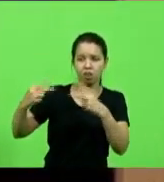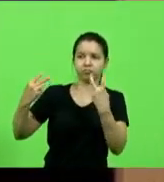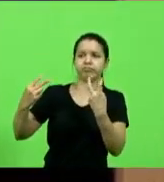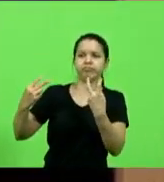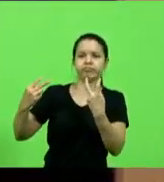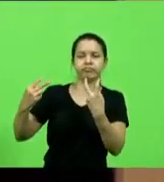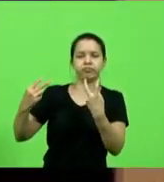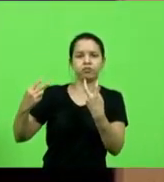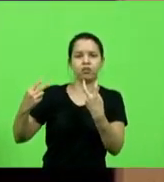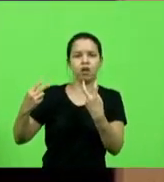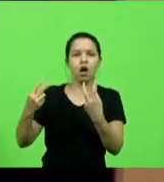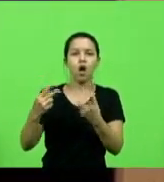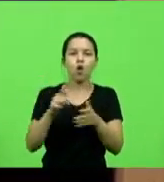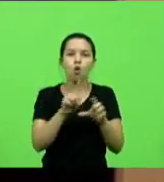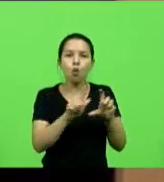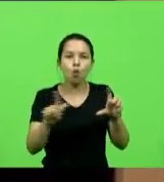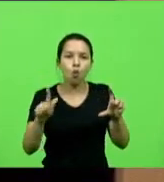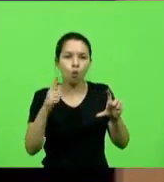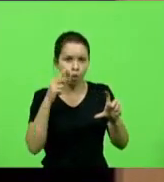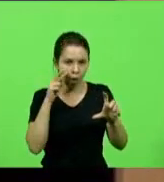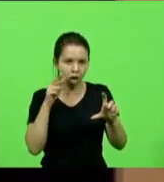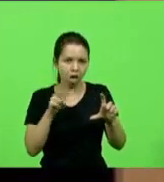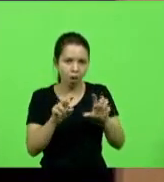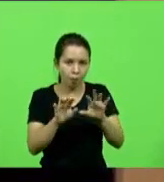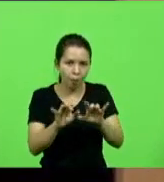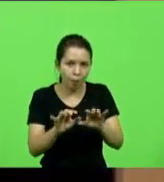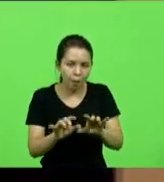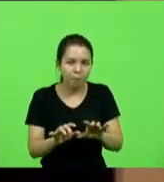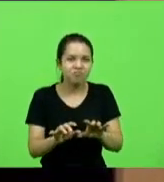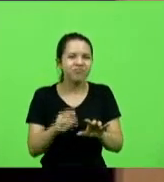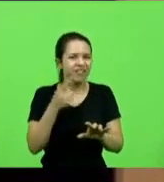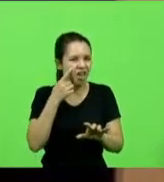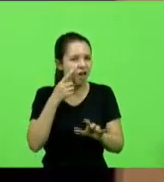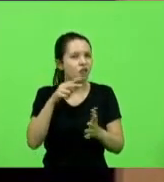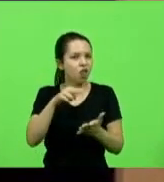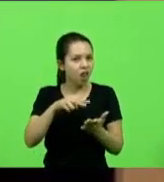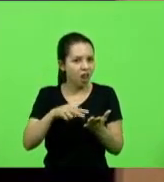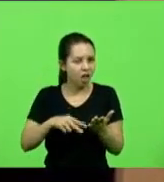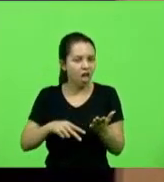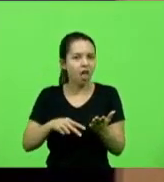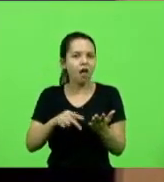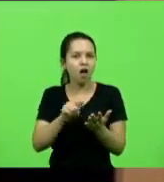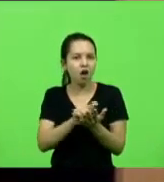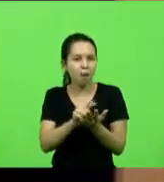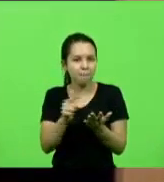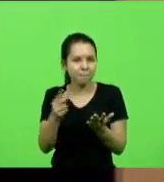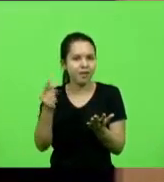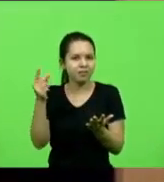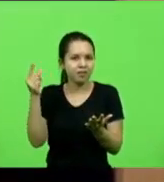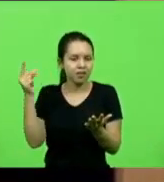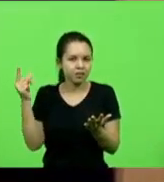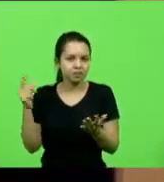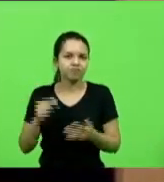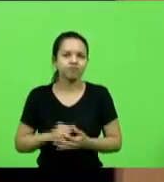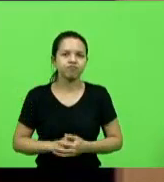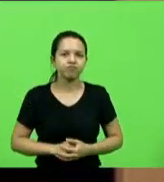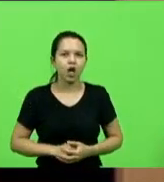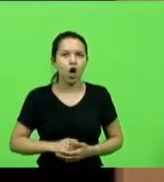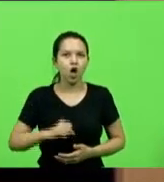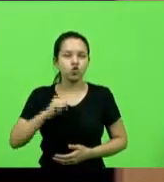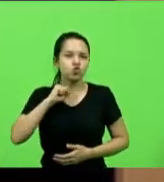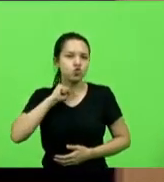aqui vou ler só algumas manchetes para ver o suicídio do reitor para